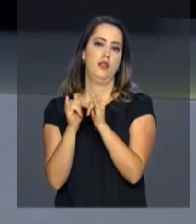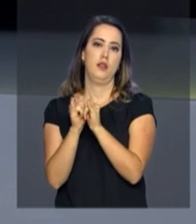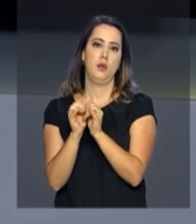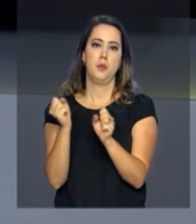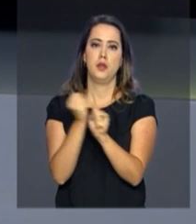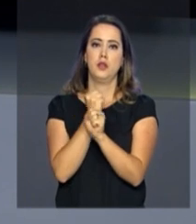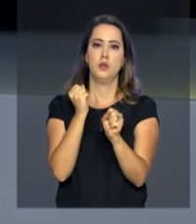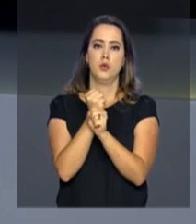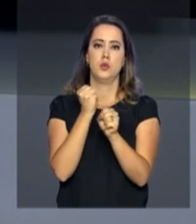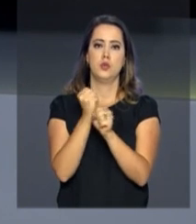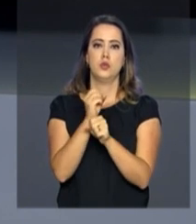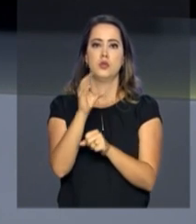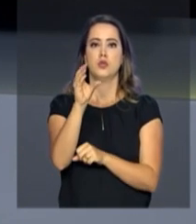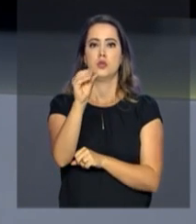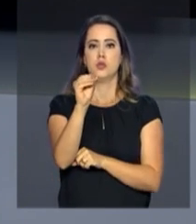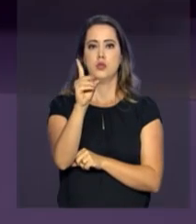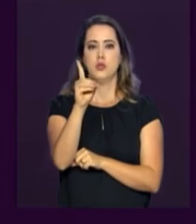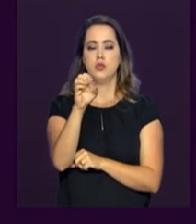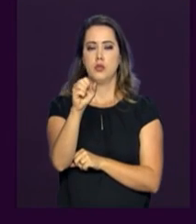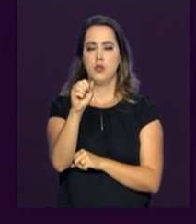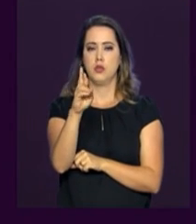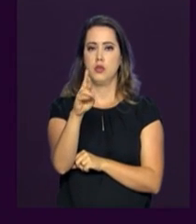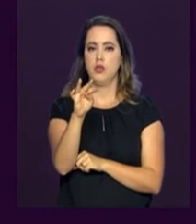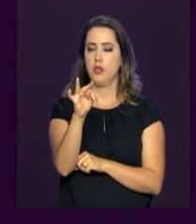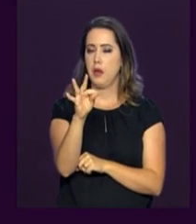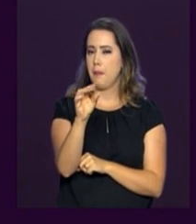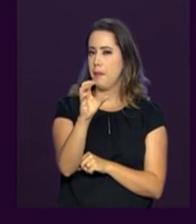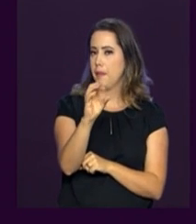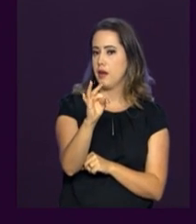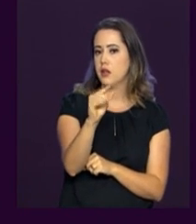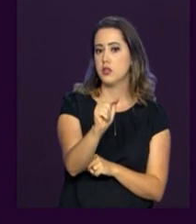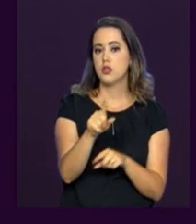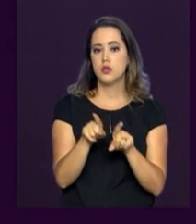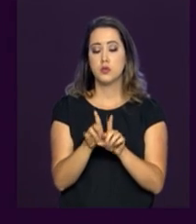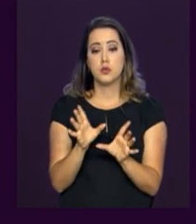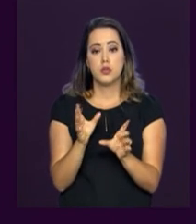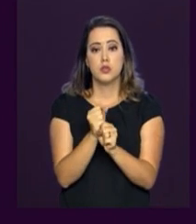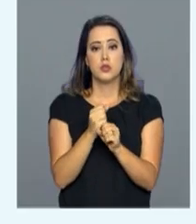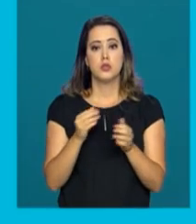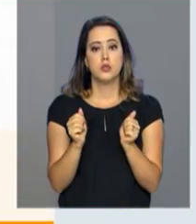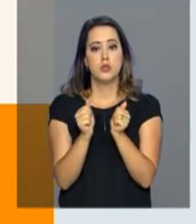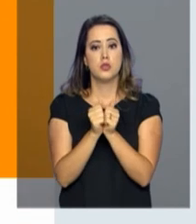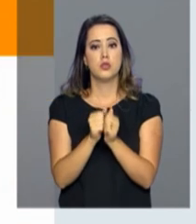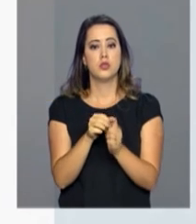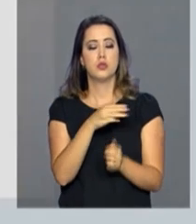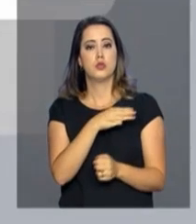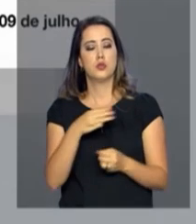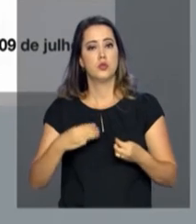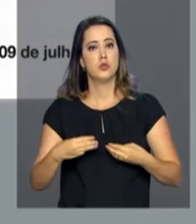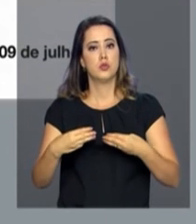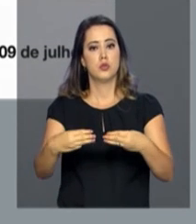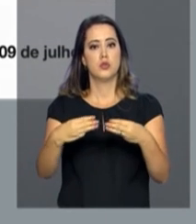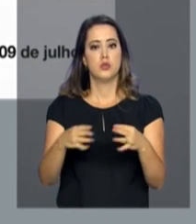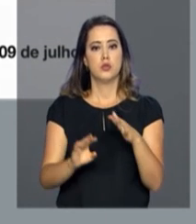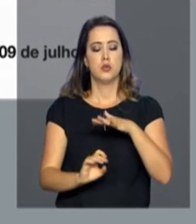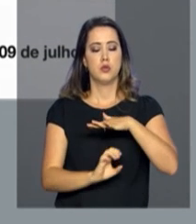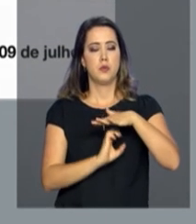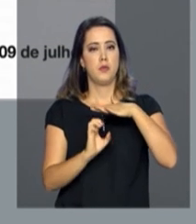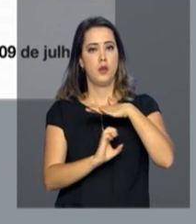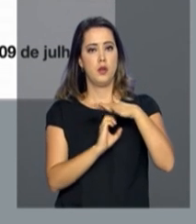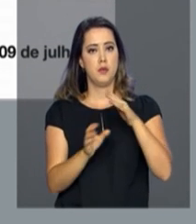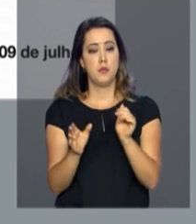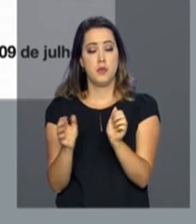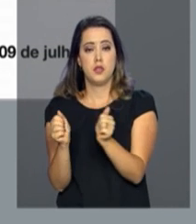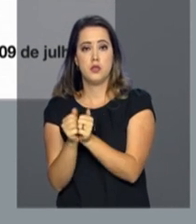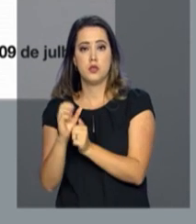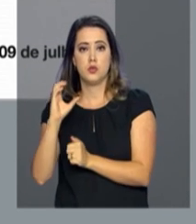Odebrecht com o governo federal. As negociações foram fechadas entre a empresa e o Ministério da Transparência e Controladoria Geral da